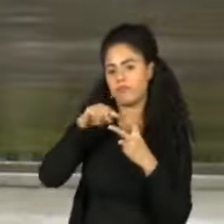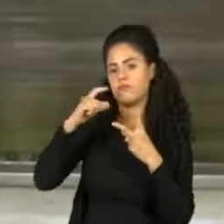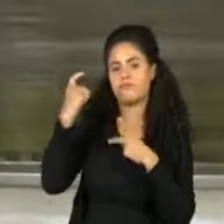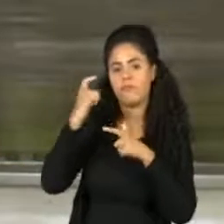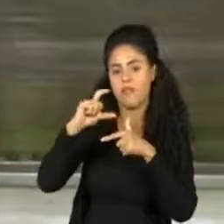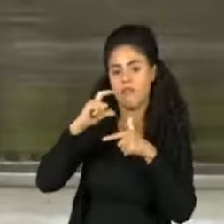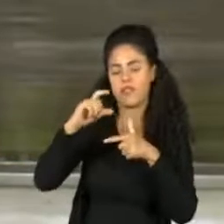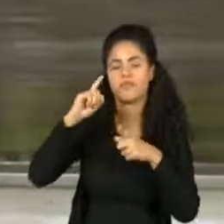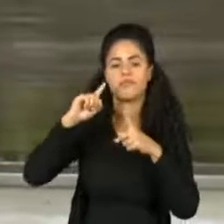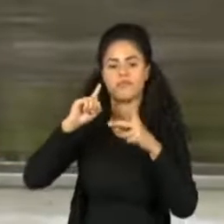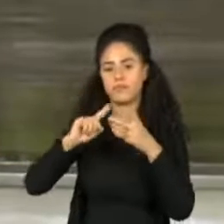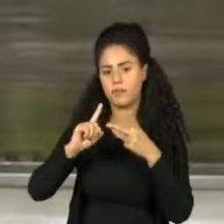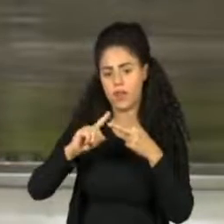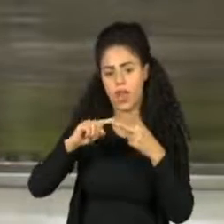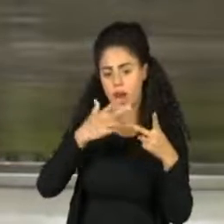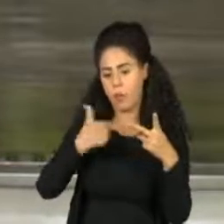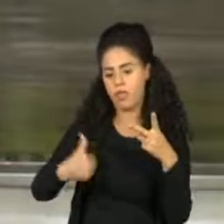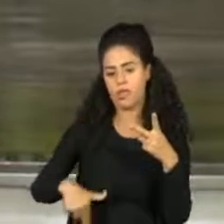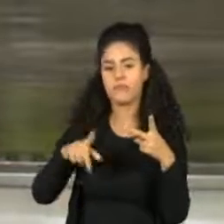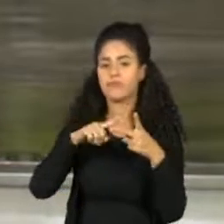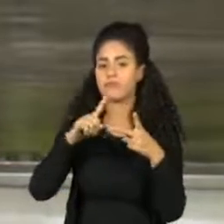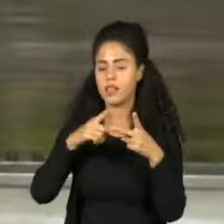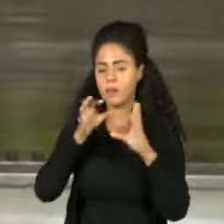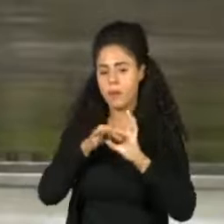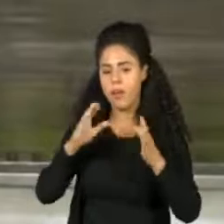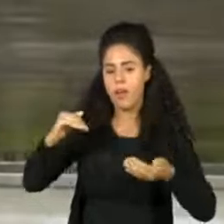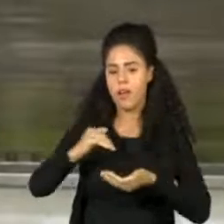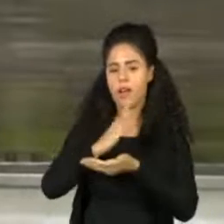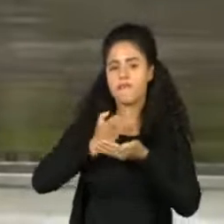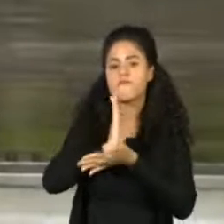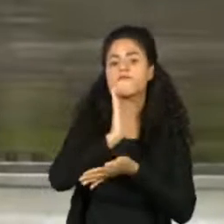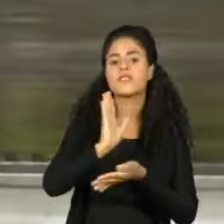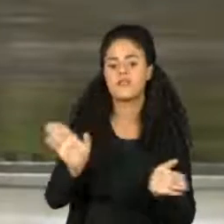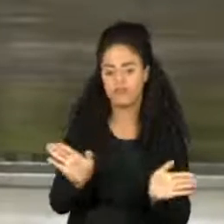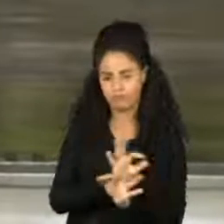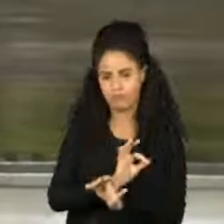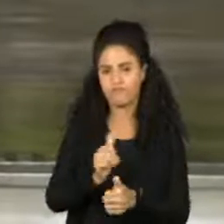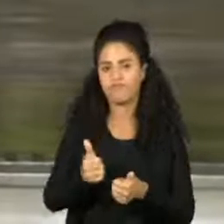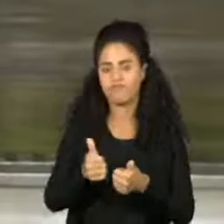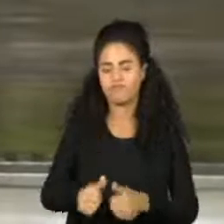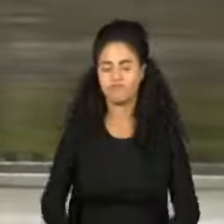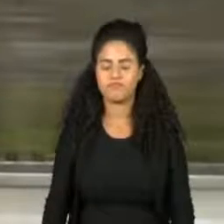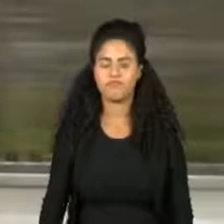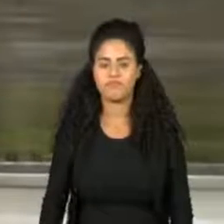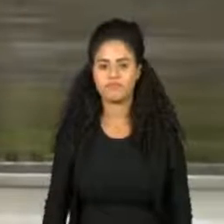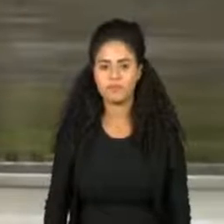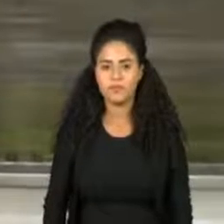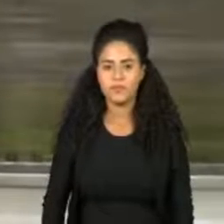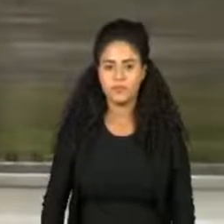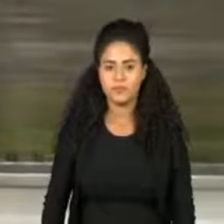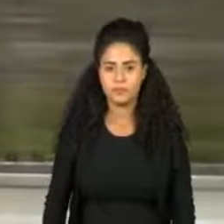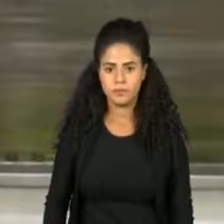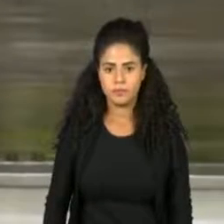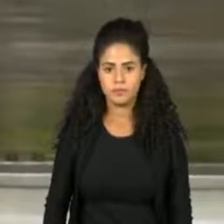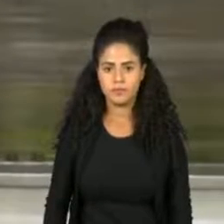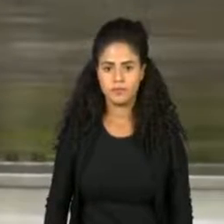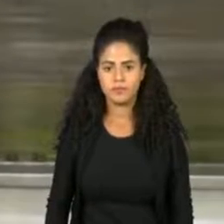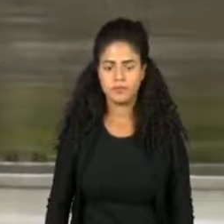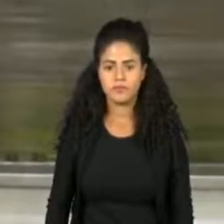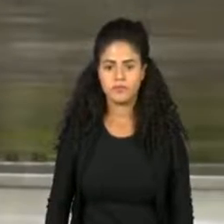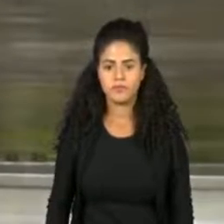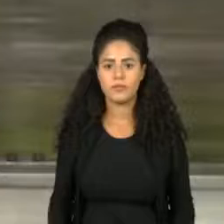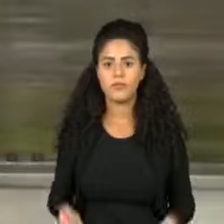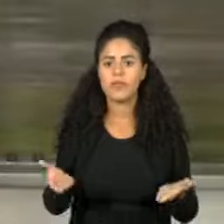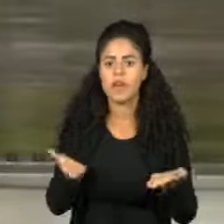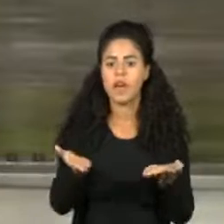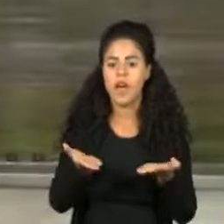autorizadas para imunização de crianças pela Anvisa, Agência Nacional de Vigilância Sanitária. Nós